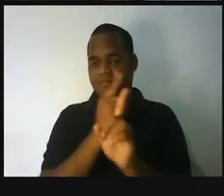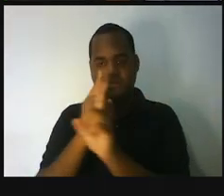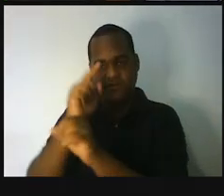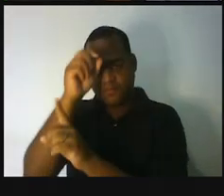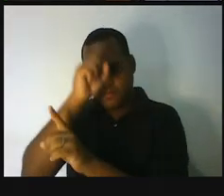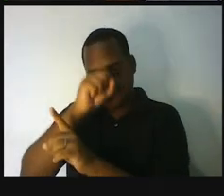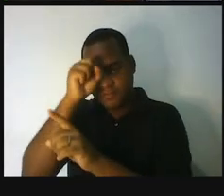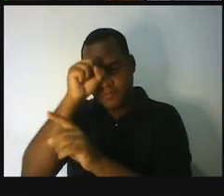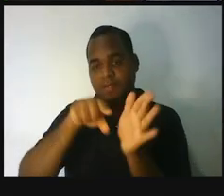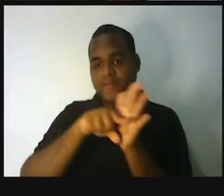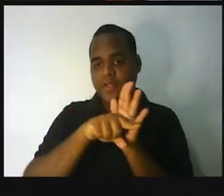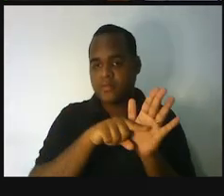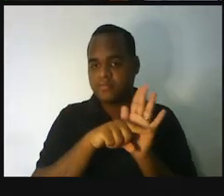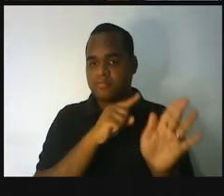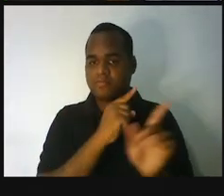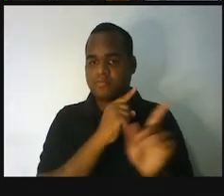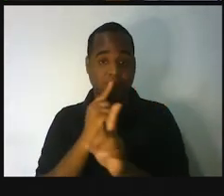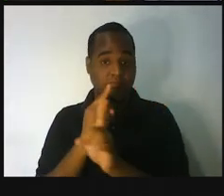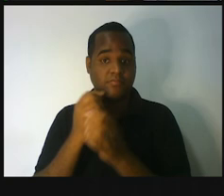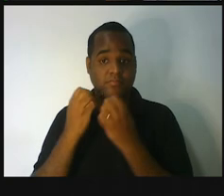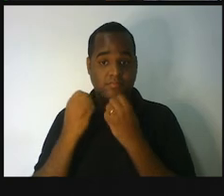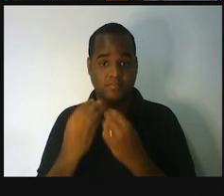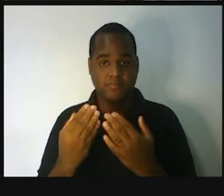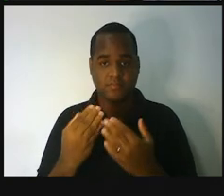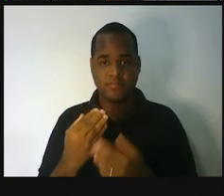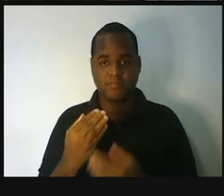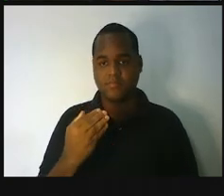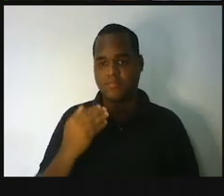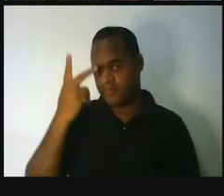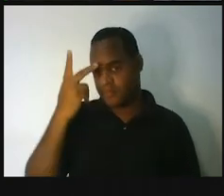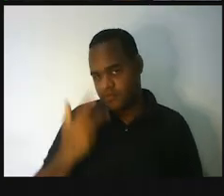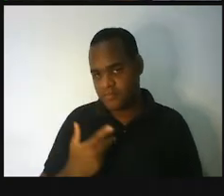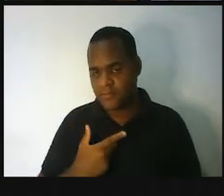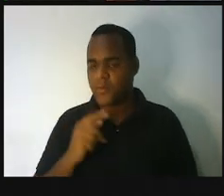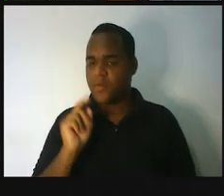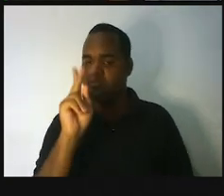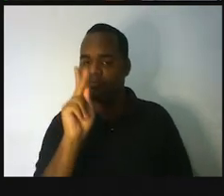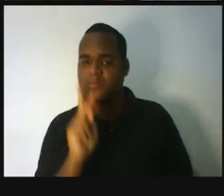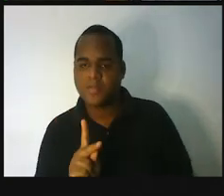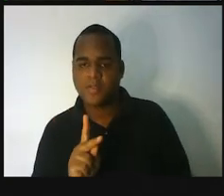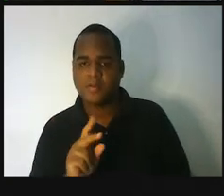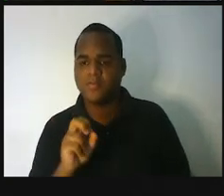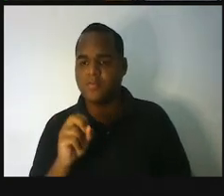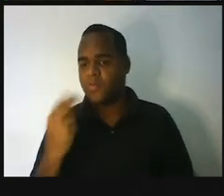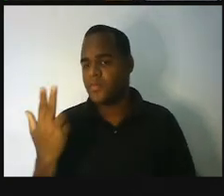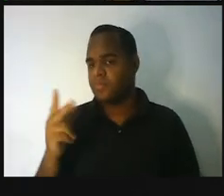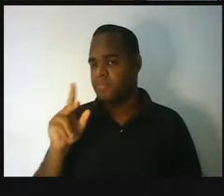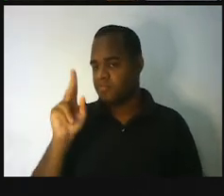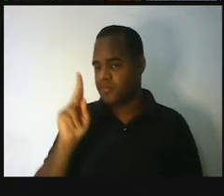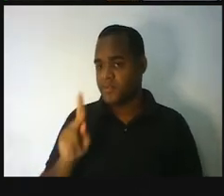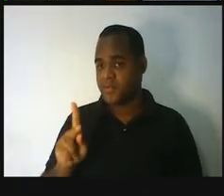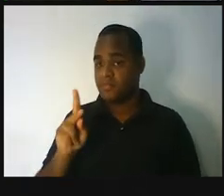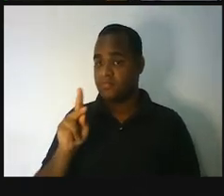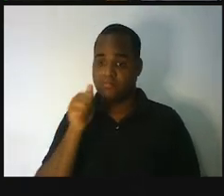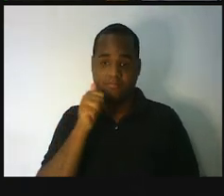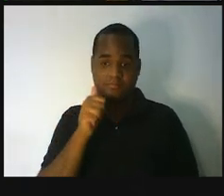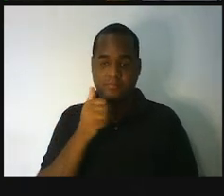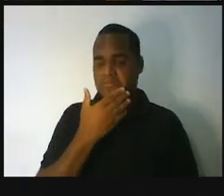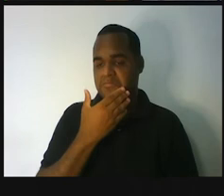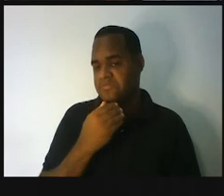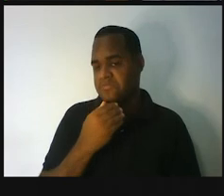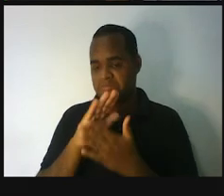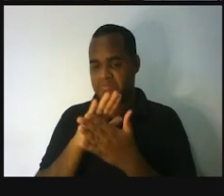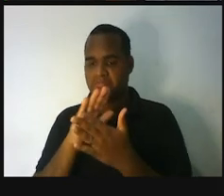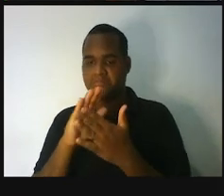Isso é muito importante. Às vezes, só eu, professor, qual a sua professora, o seu professor de matemática da escola, falar, não vai